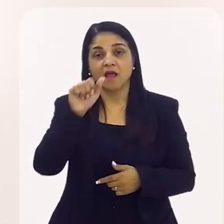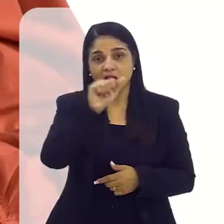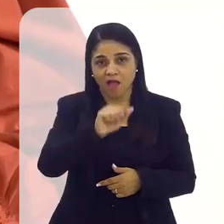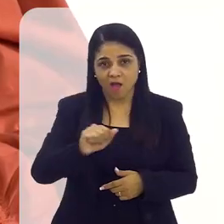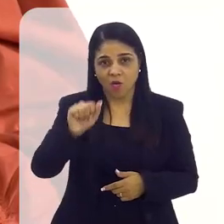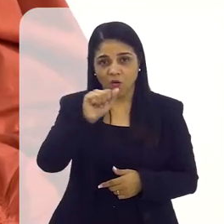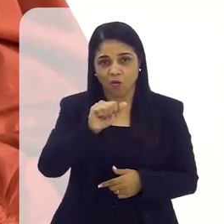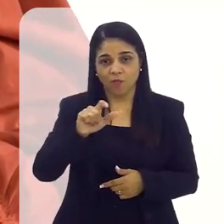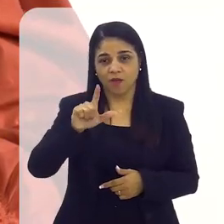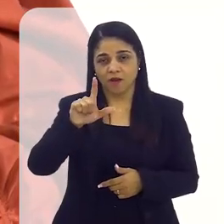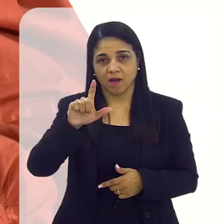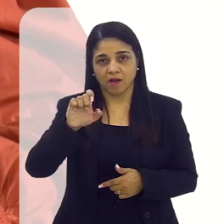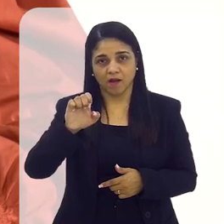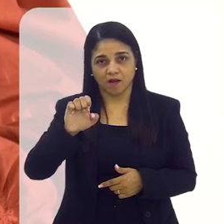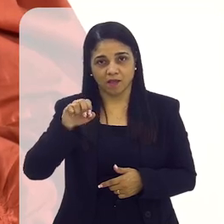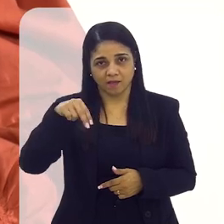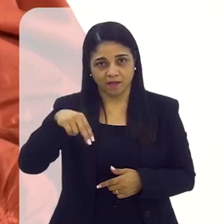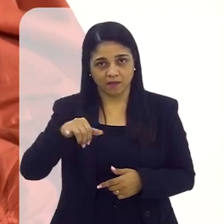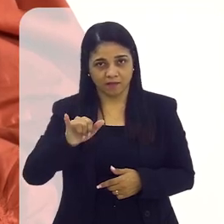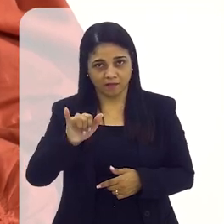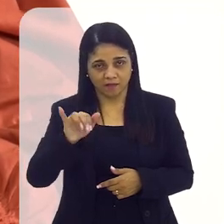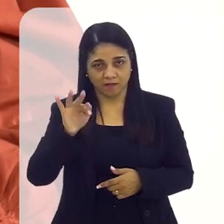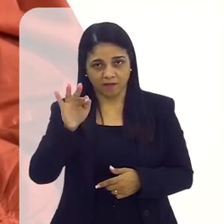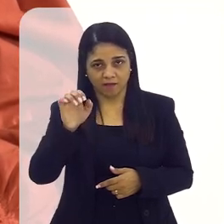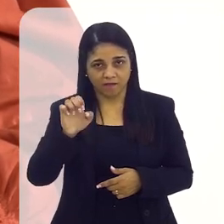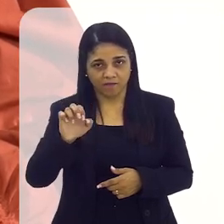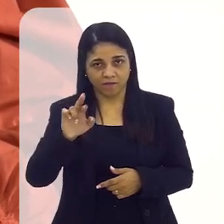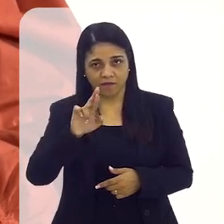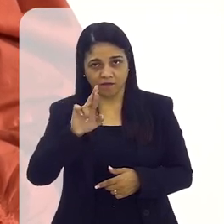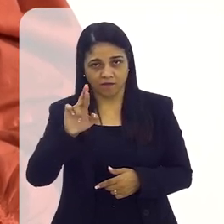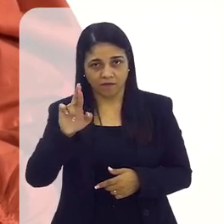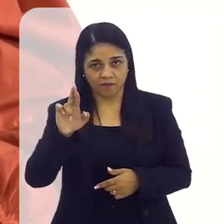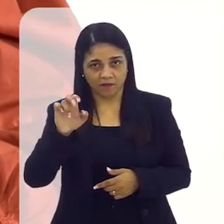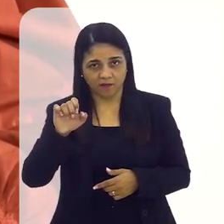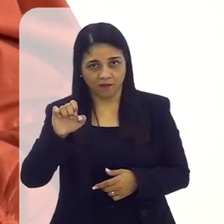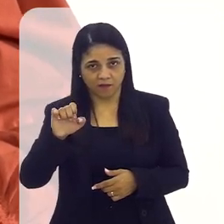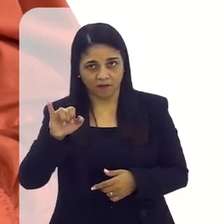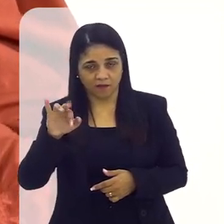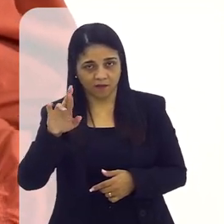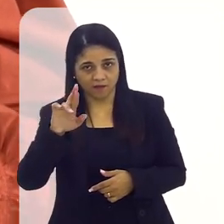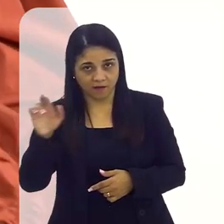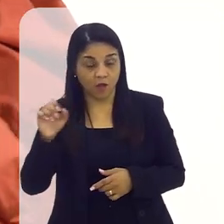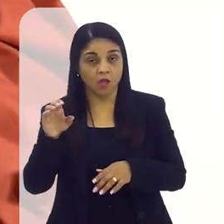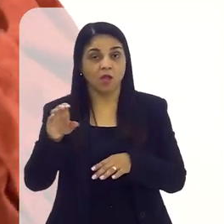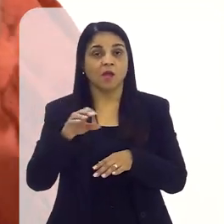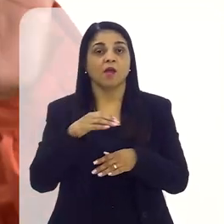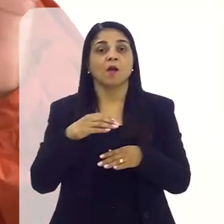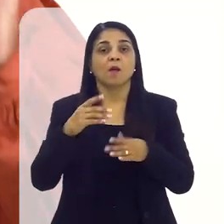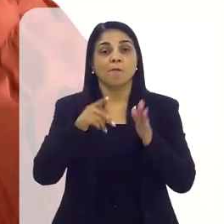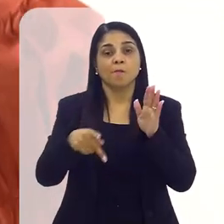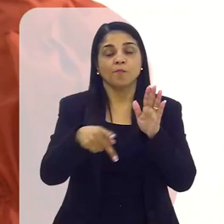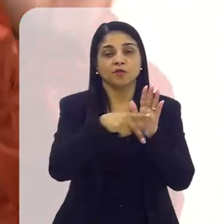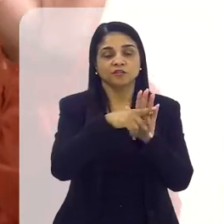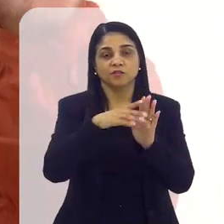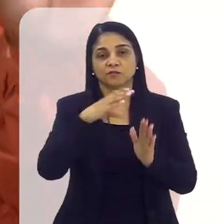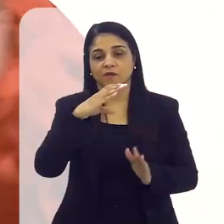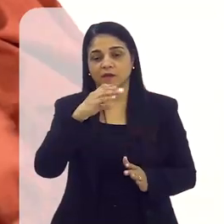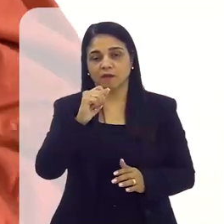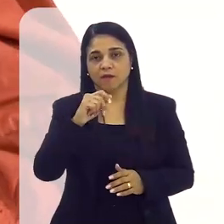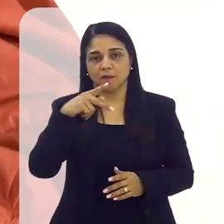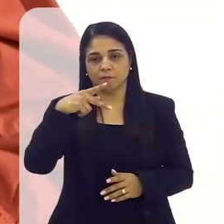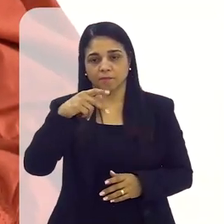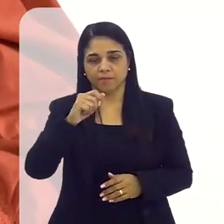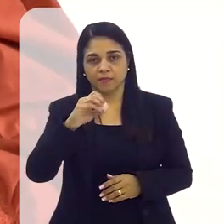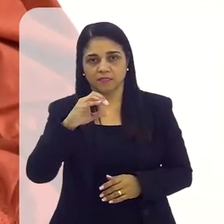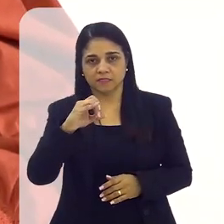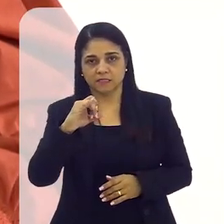Lenir Ferreira. certo? É Lenir Ferreira e o projeto é capacitação, só vou botar, capacitação Lenir da